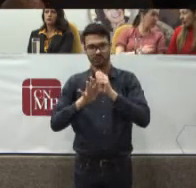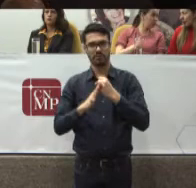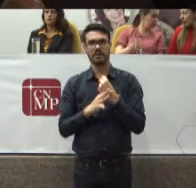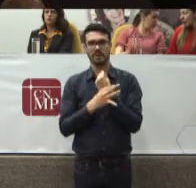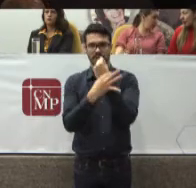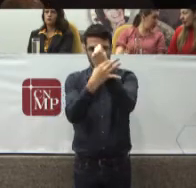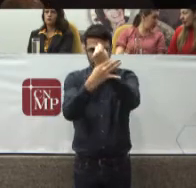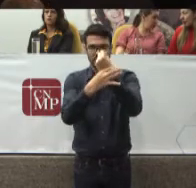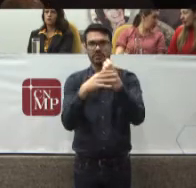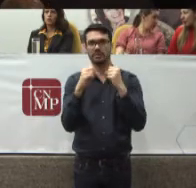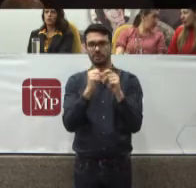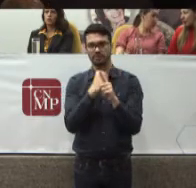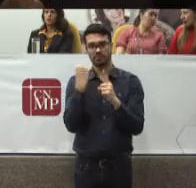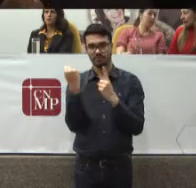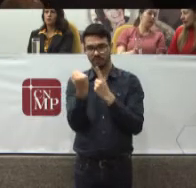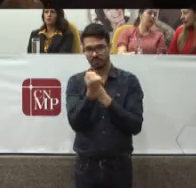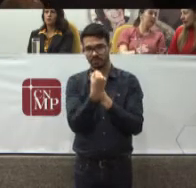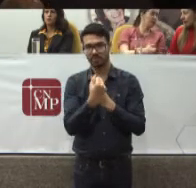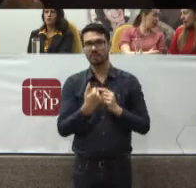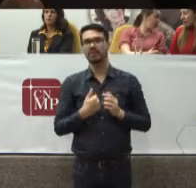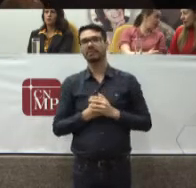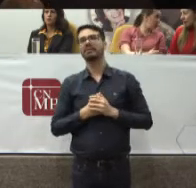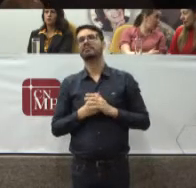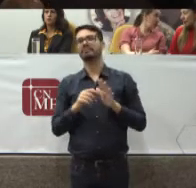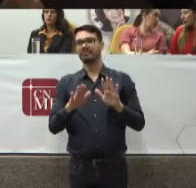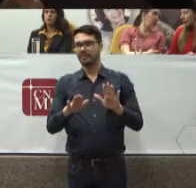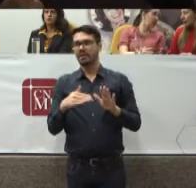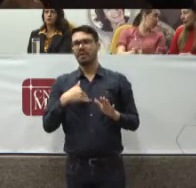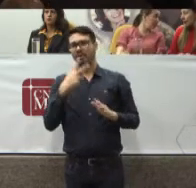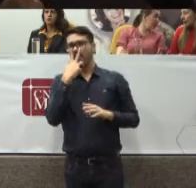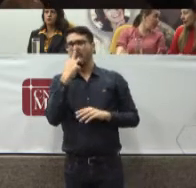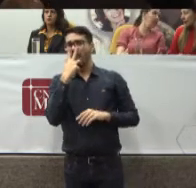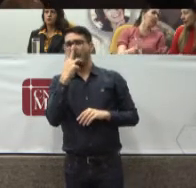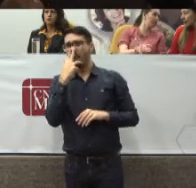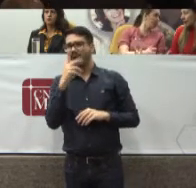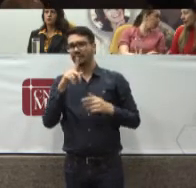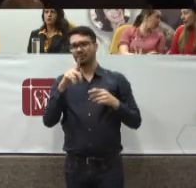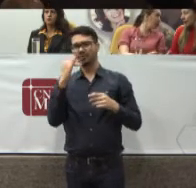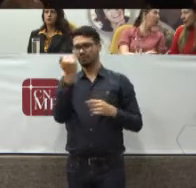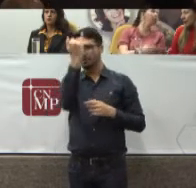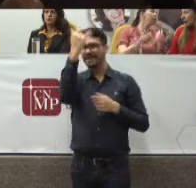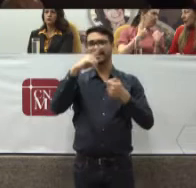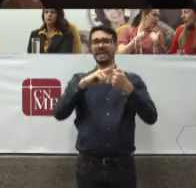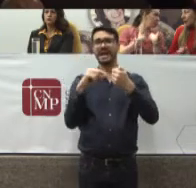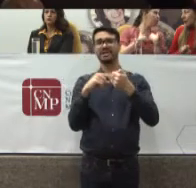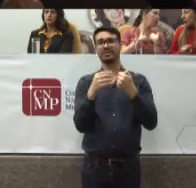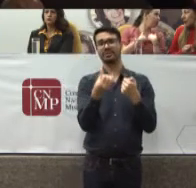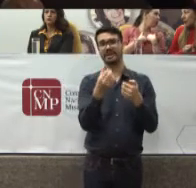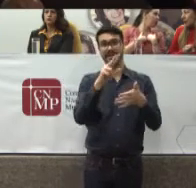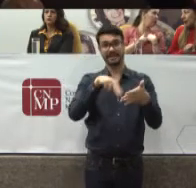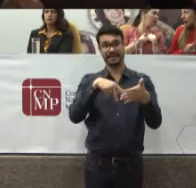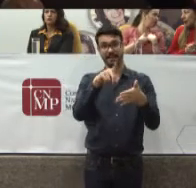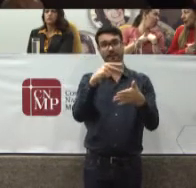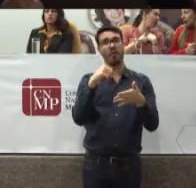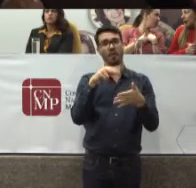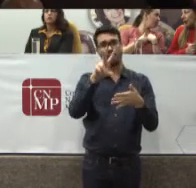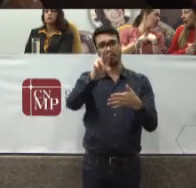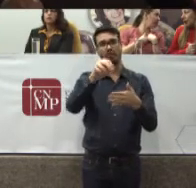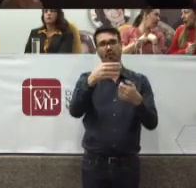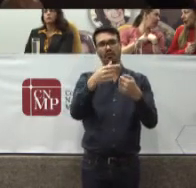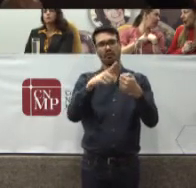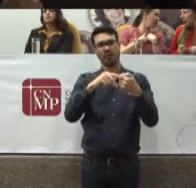Penso eu Uma releitura Do artigo Sexto Para que nós